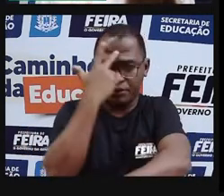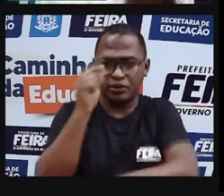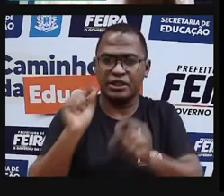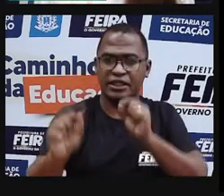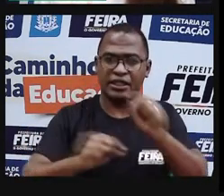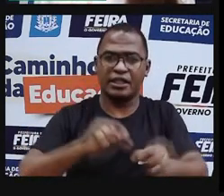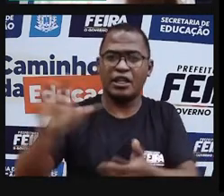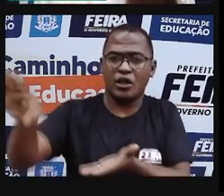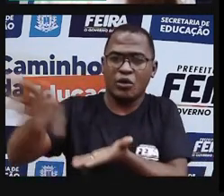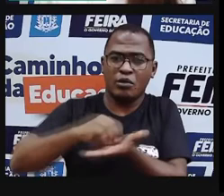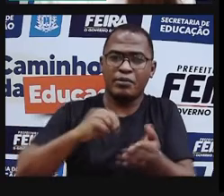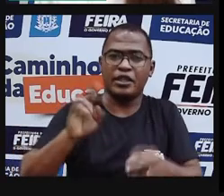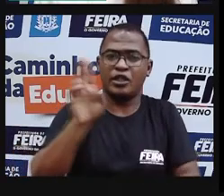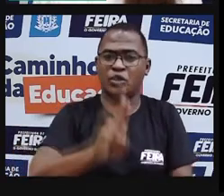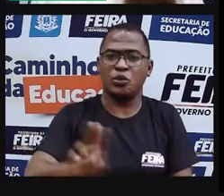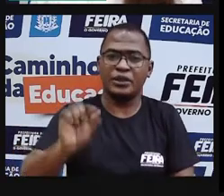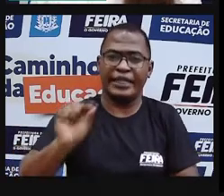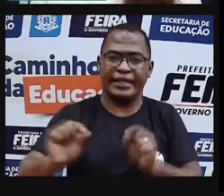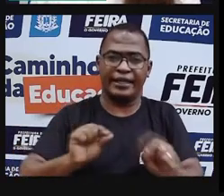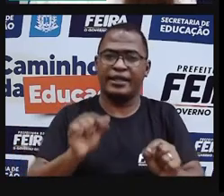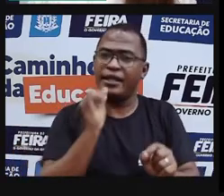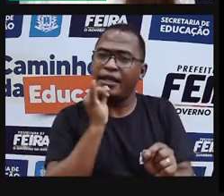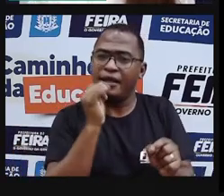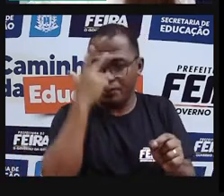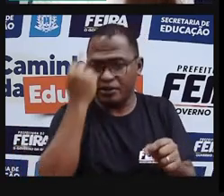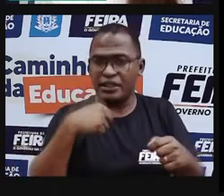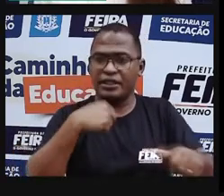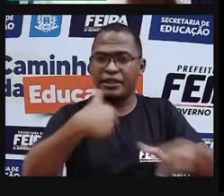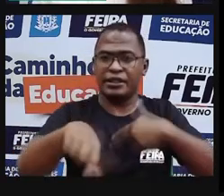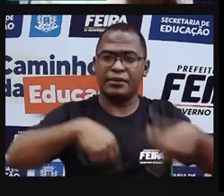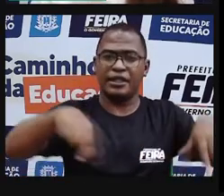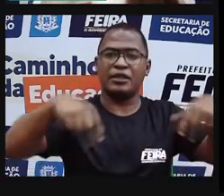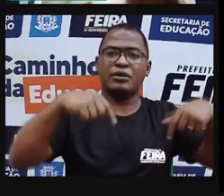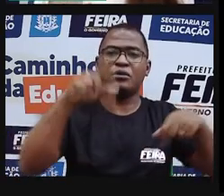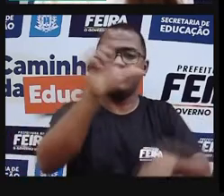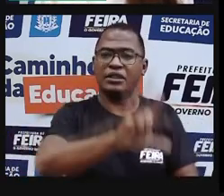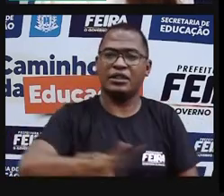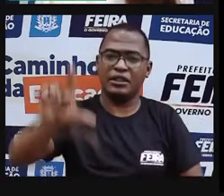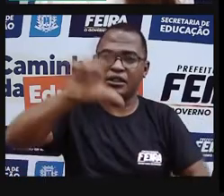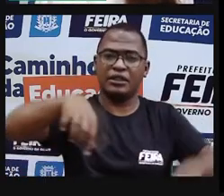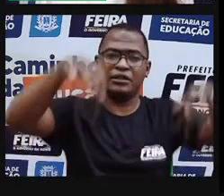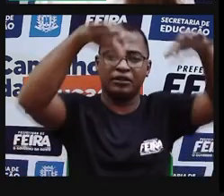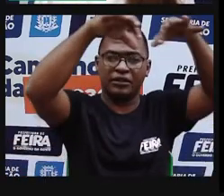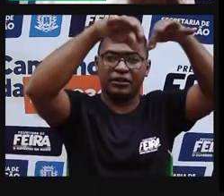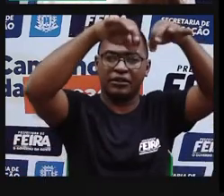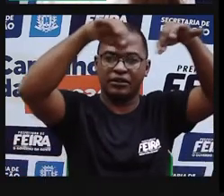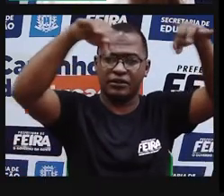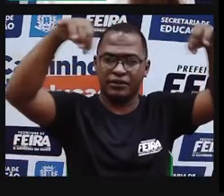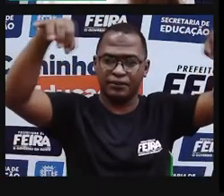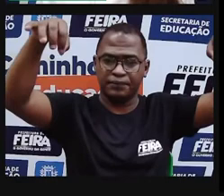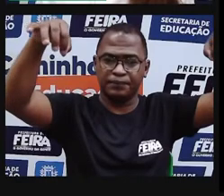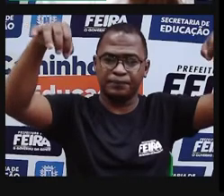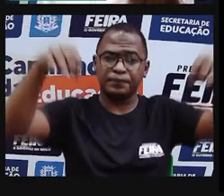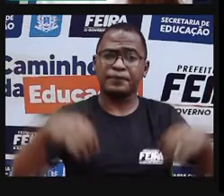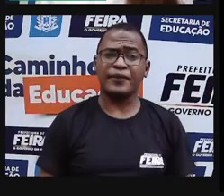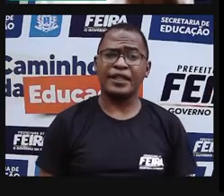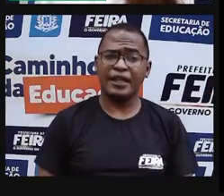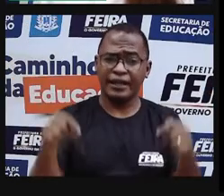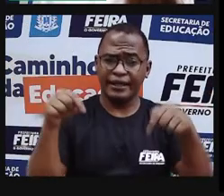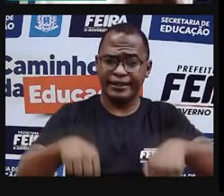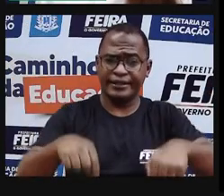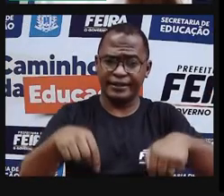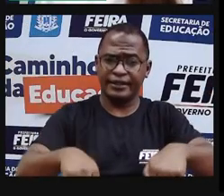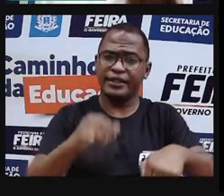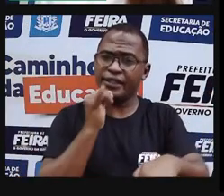como, certo? Então, o que é a xilogravura, né? É uma arte que é muito popular aqui na nossa região, na